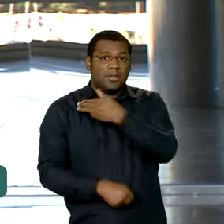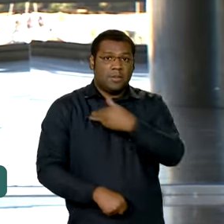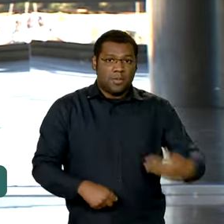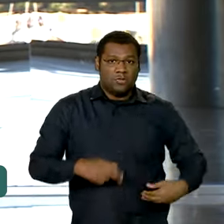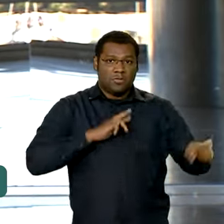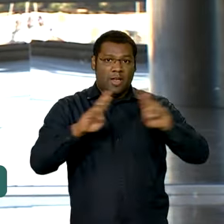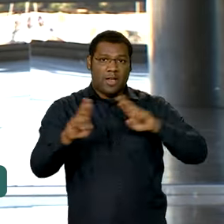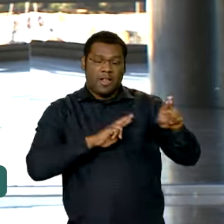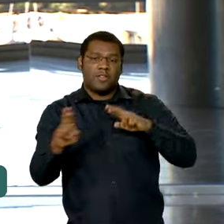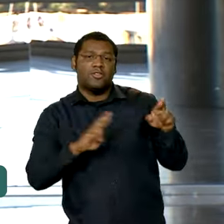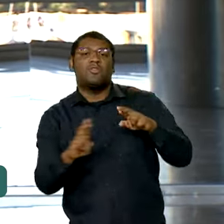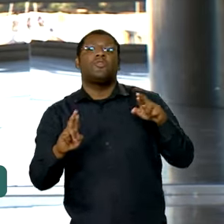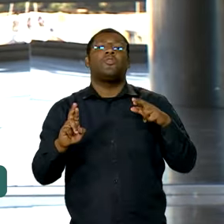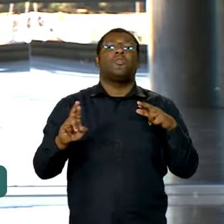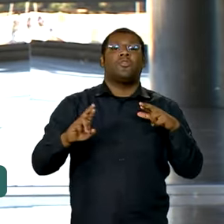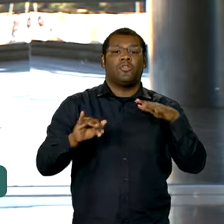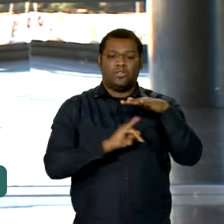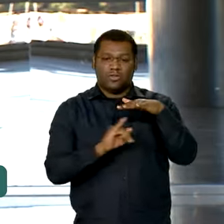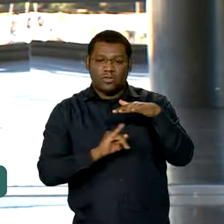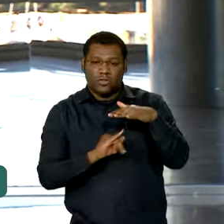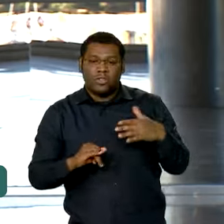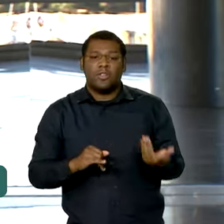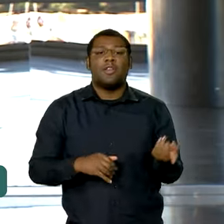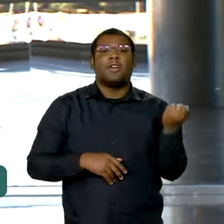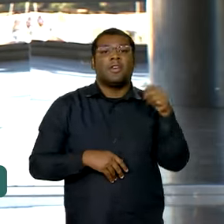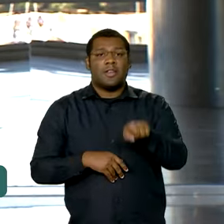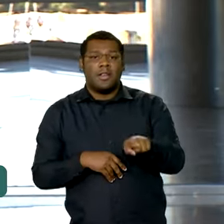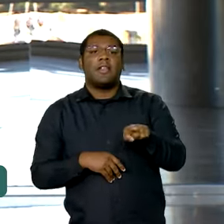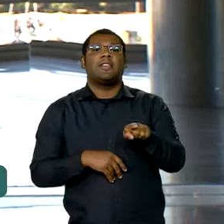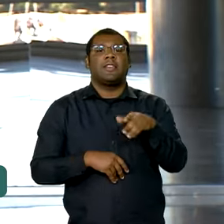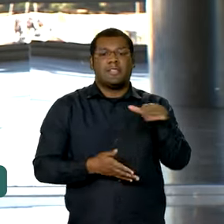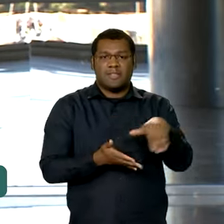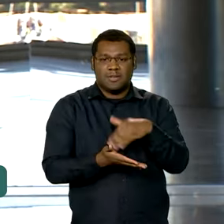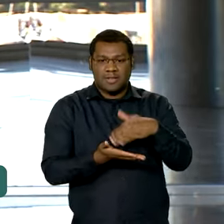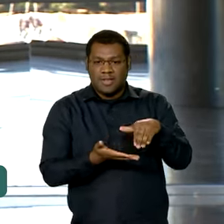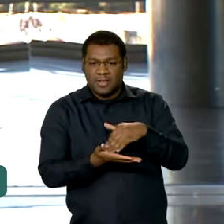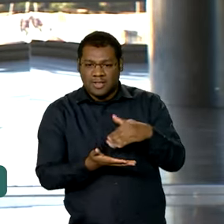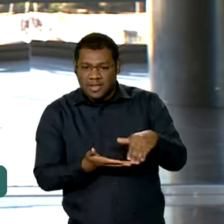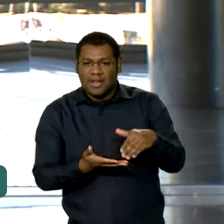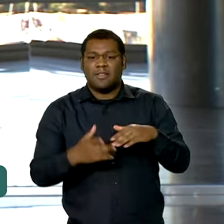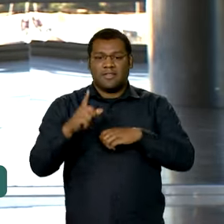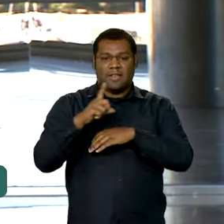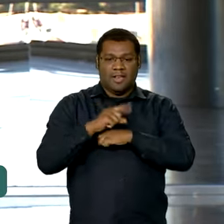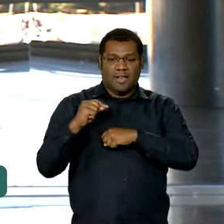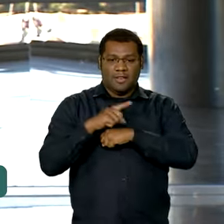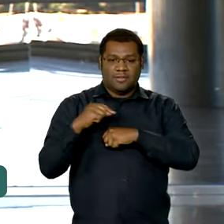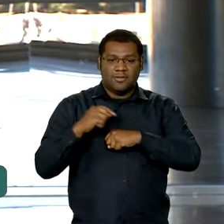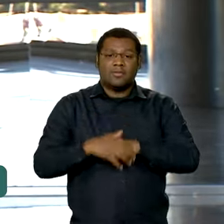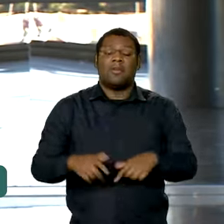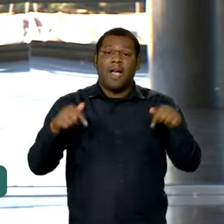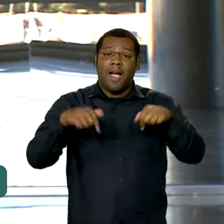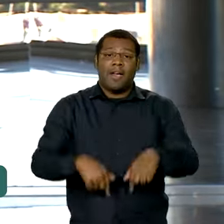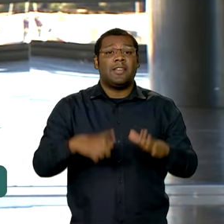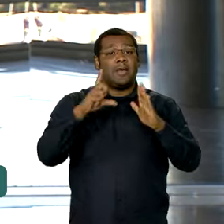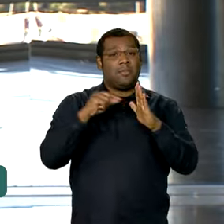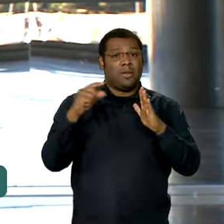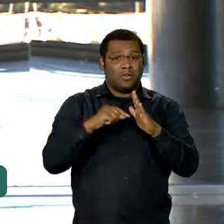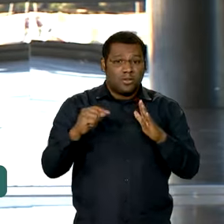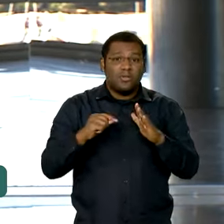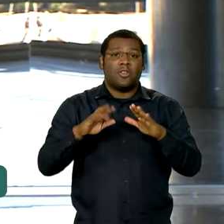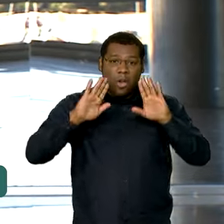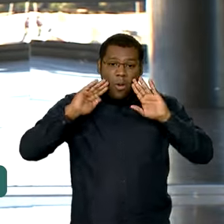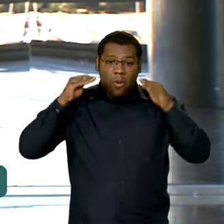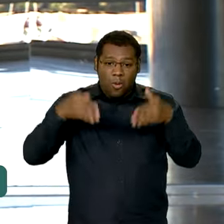e a secretária executiva da Casa Civil, Miriam Belchior. E na última agenda do dia aqui no Palácio do Planalto, é um dia voltado para reuniões, para